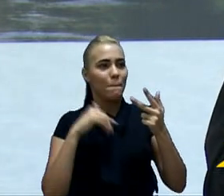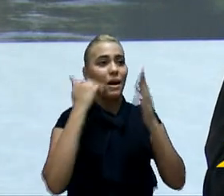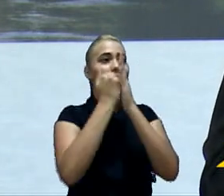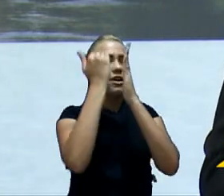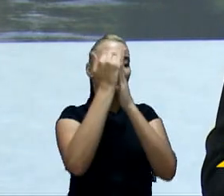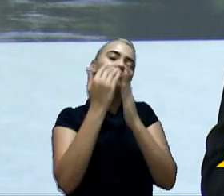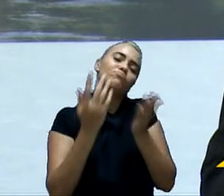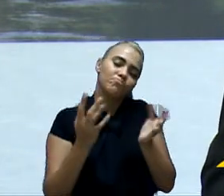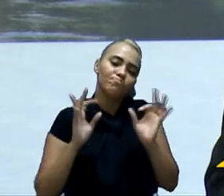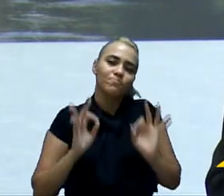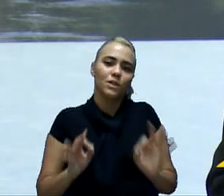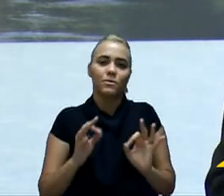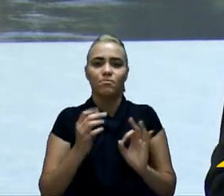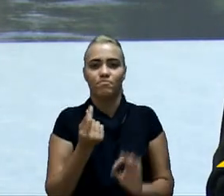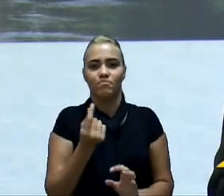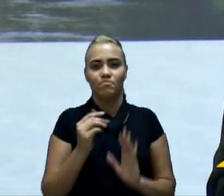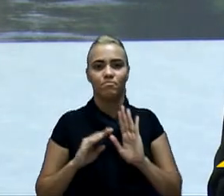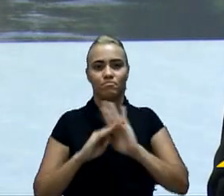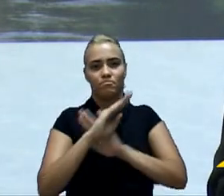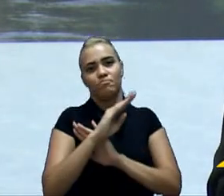orçamentário e financeiro também.